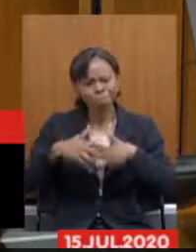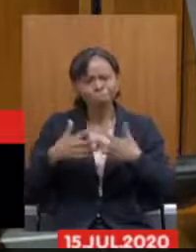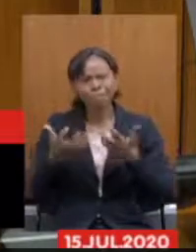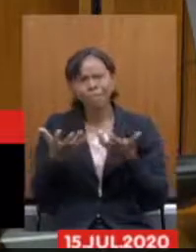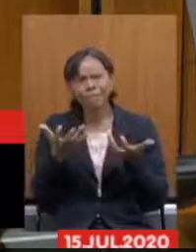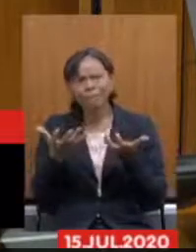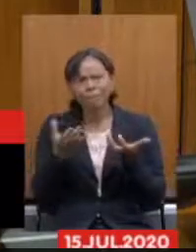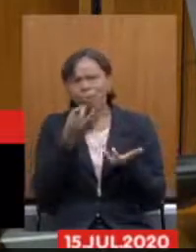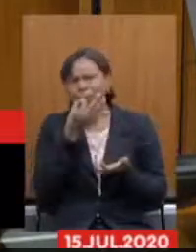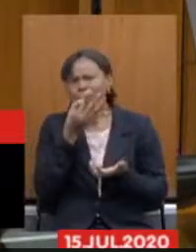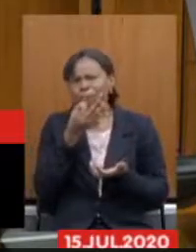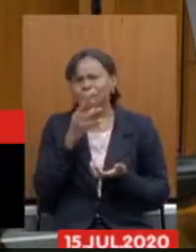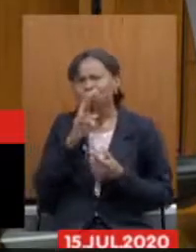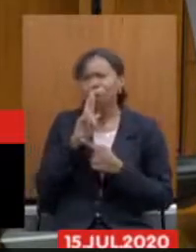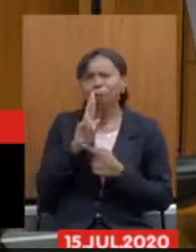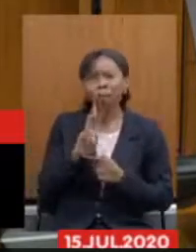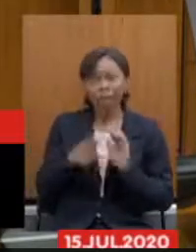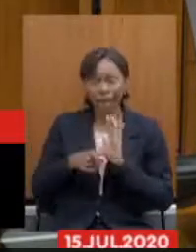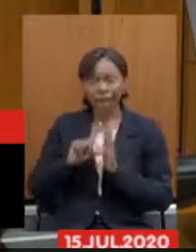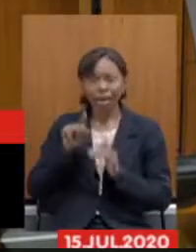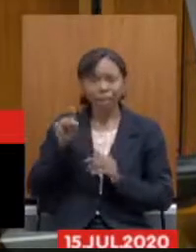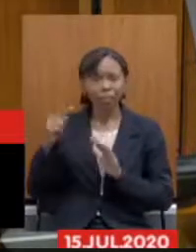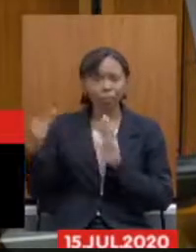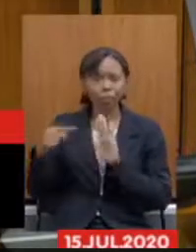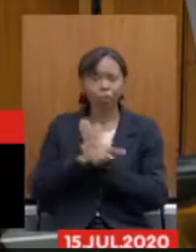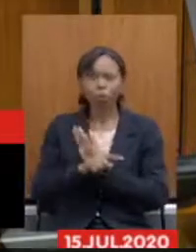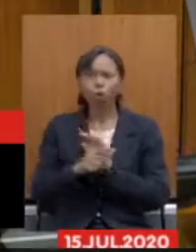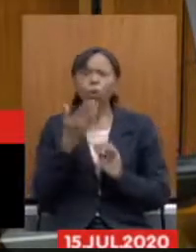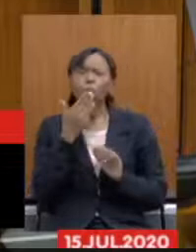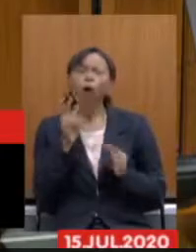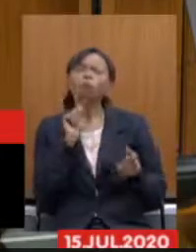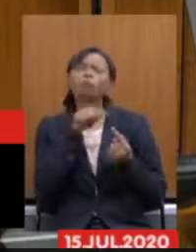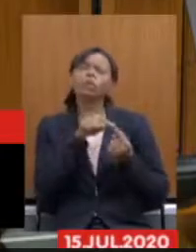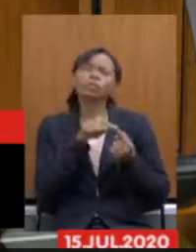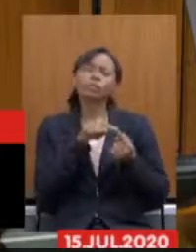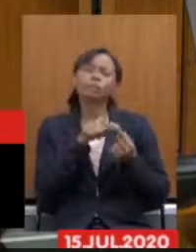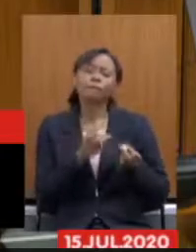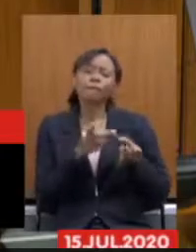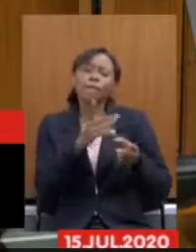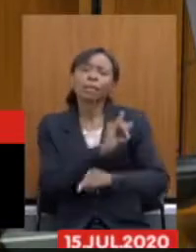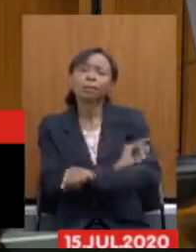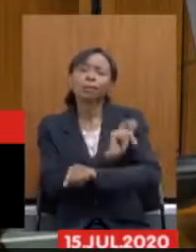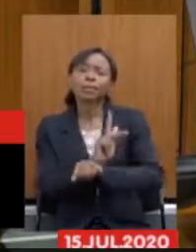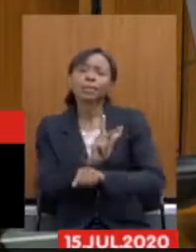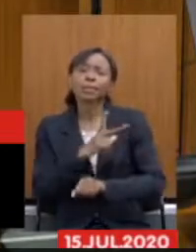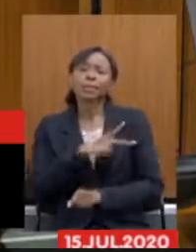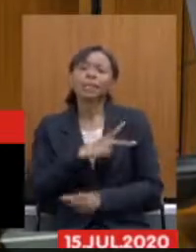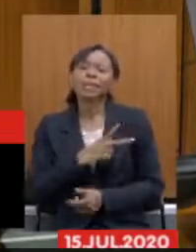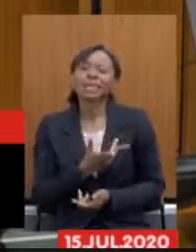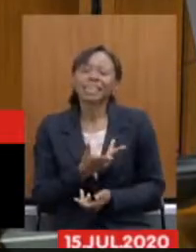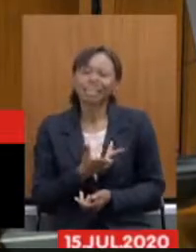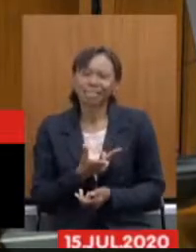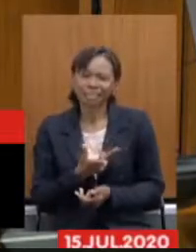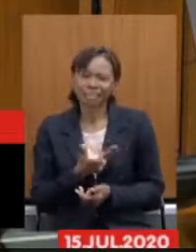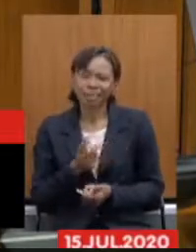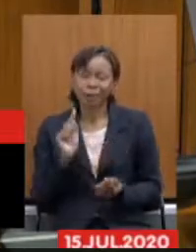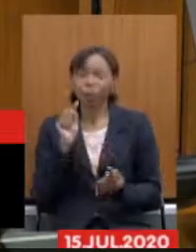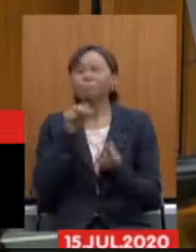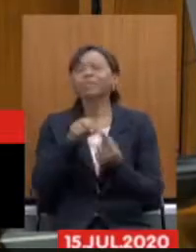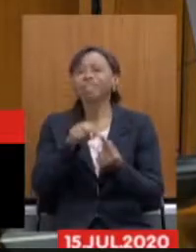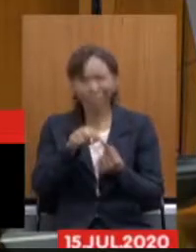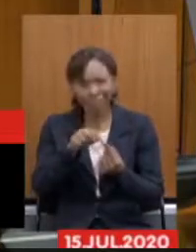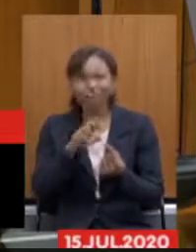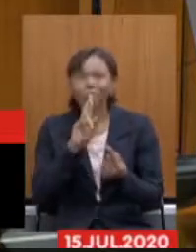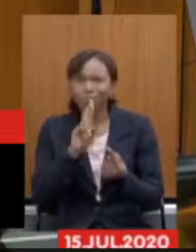para responder a colega que nos perguntaram qual que é o objetivo de privatizar o IPSENG eu respondo aqui o objetivo é